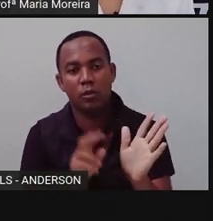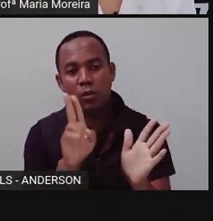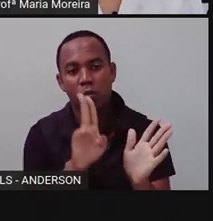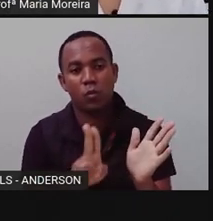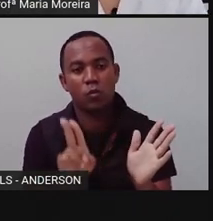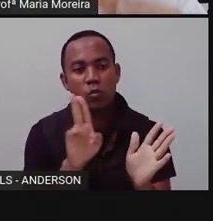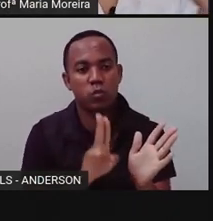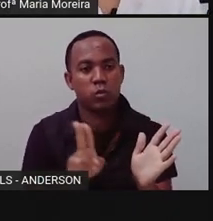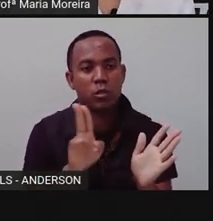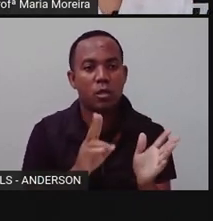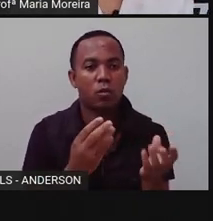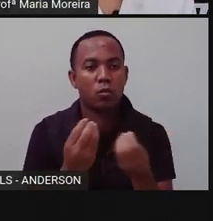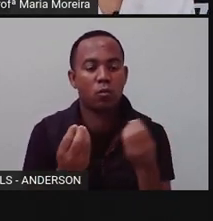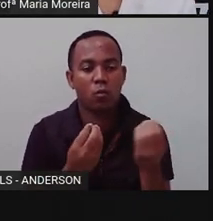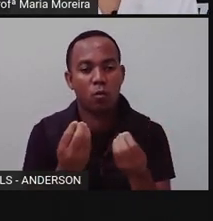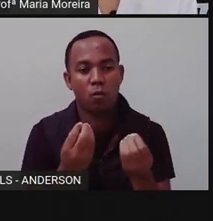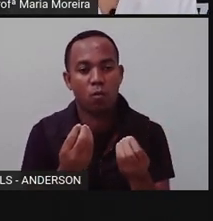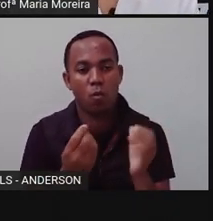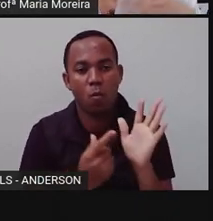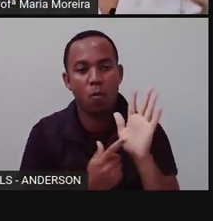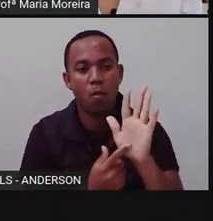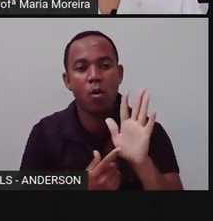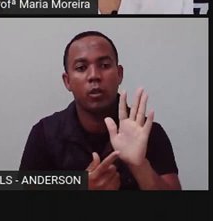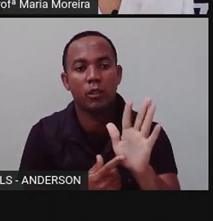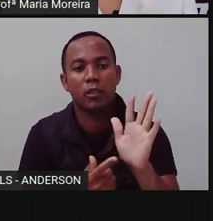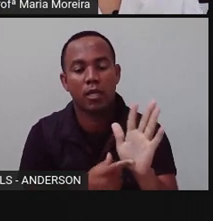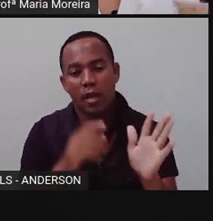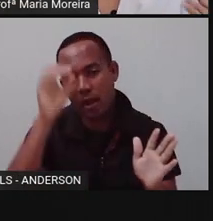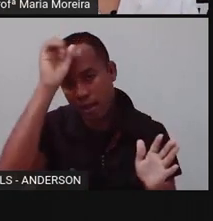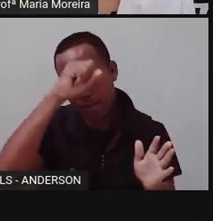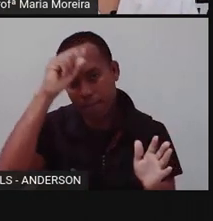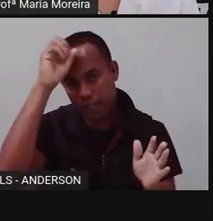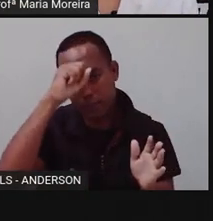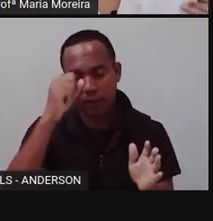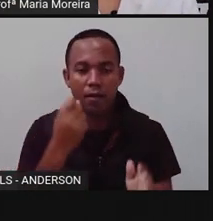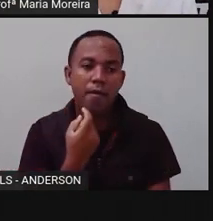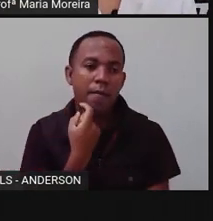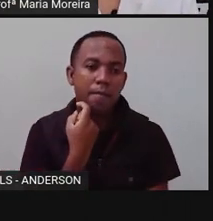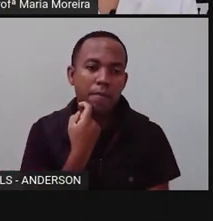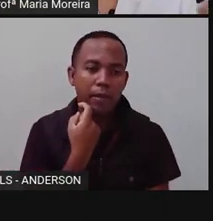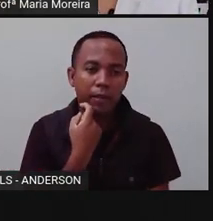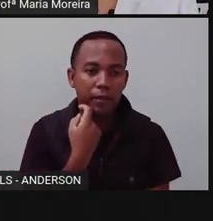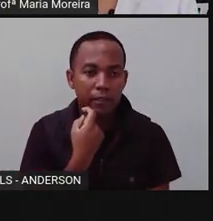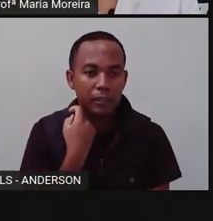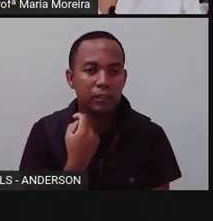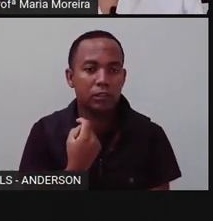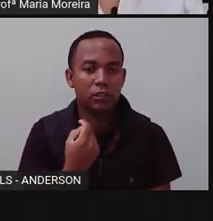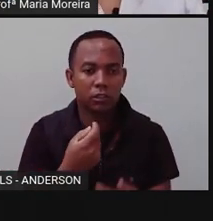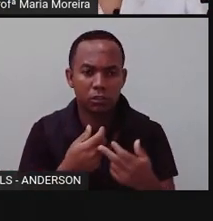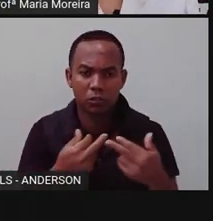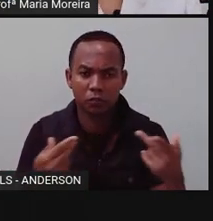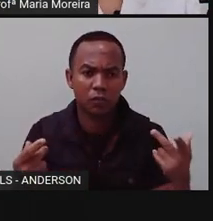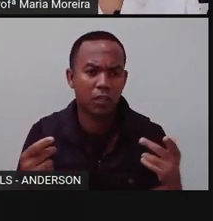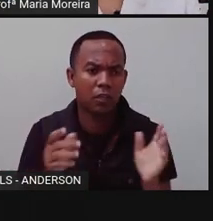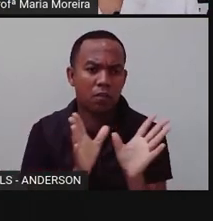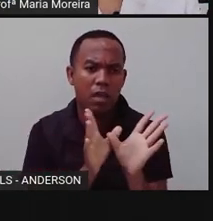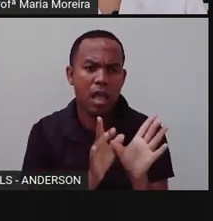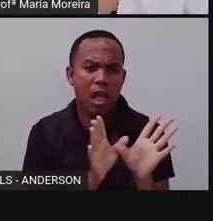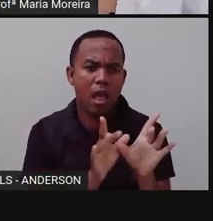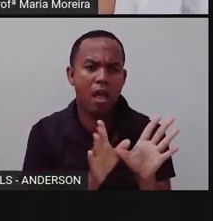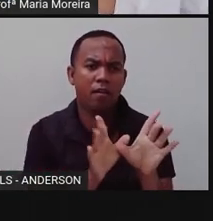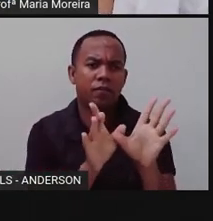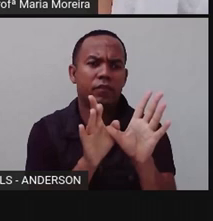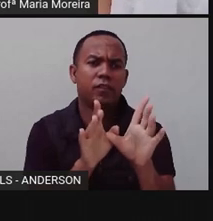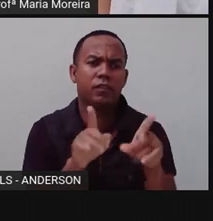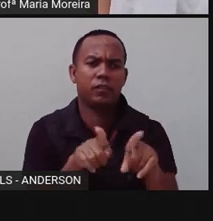verdade, adentrarem mais nesse assunto aí, aprenderem mais sobre os peixes, sobre os répteis, sobre os anfíbios, as aves e os